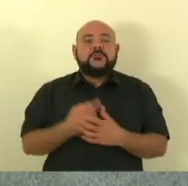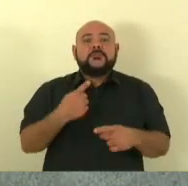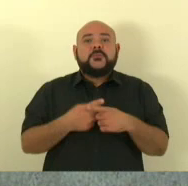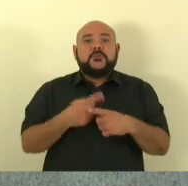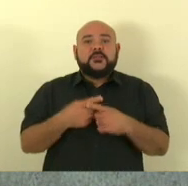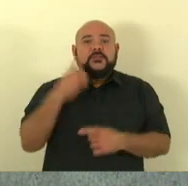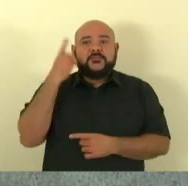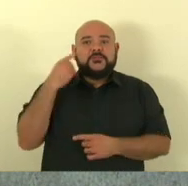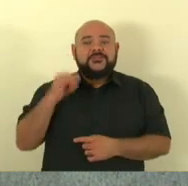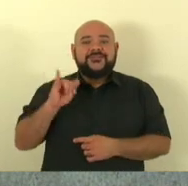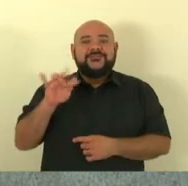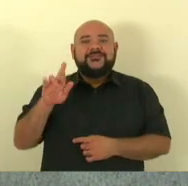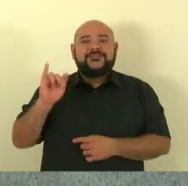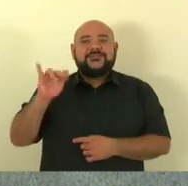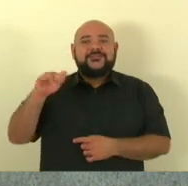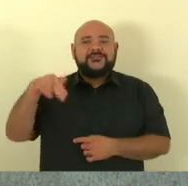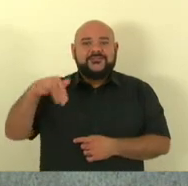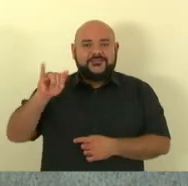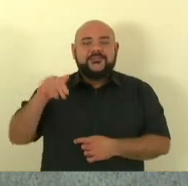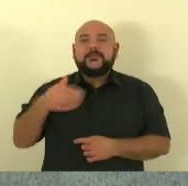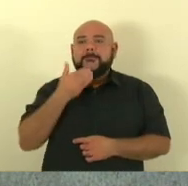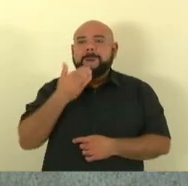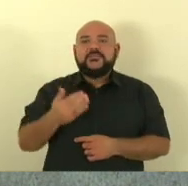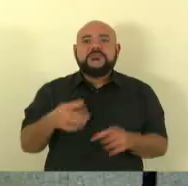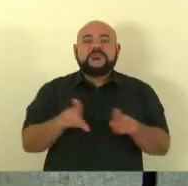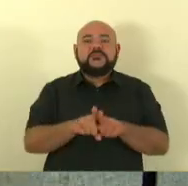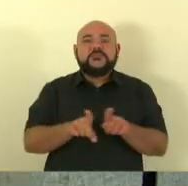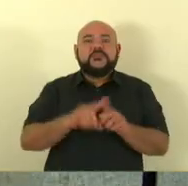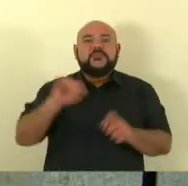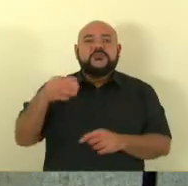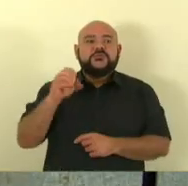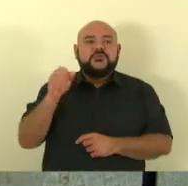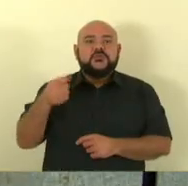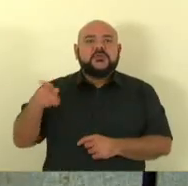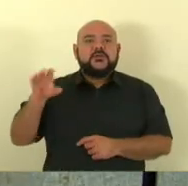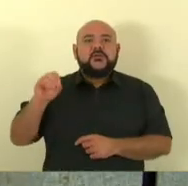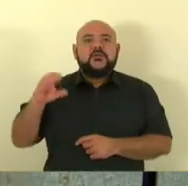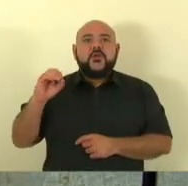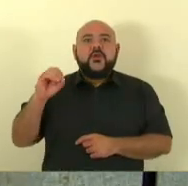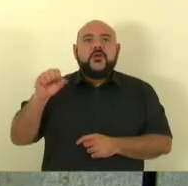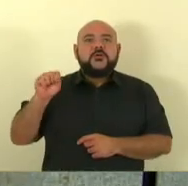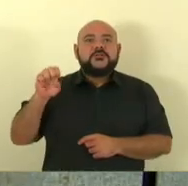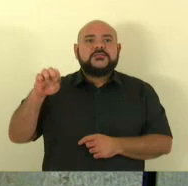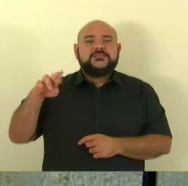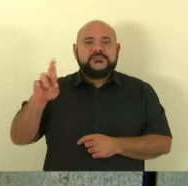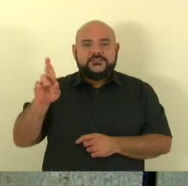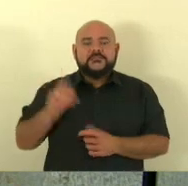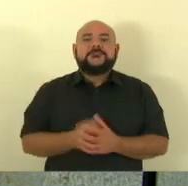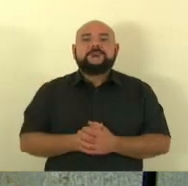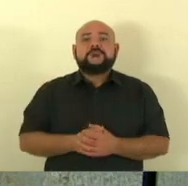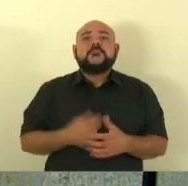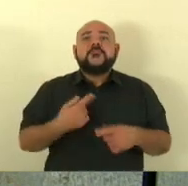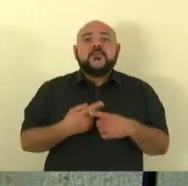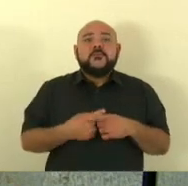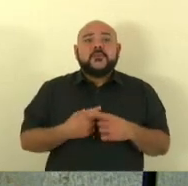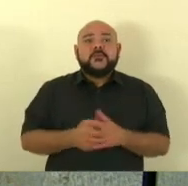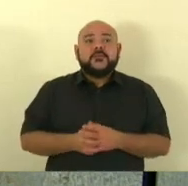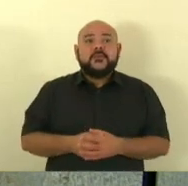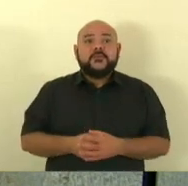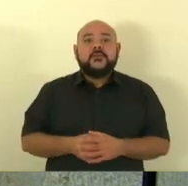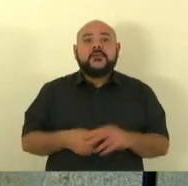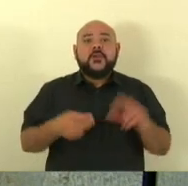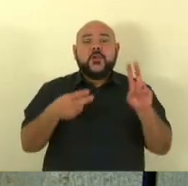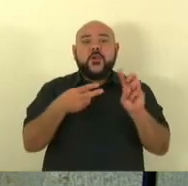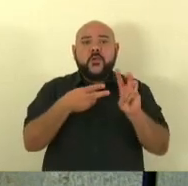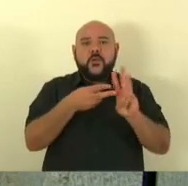Lopes e também do deputado João Cosi para que o cacique Antônio Carlos do território de comboios possa fazer uso da